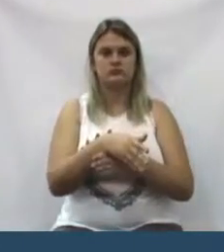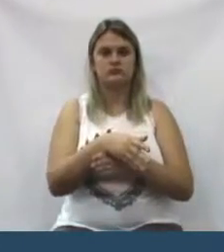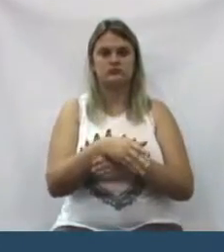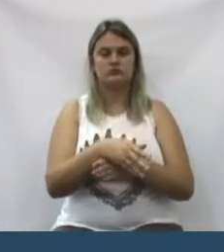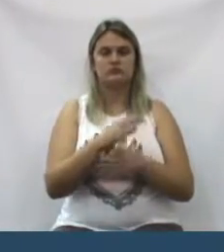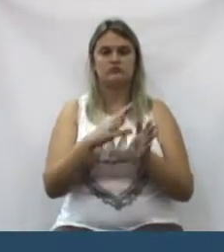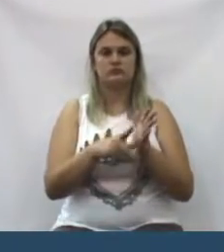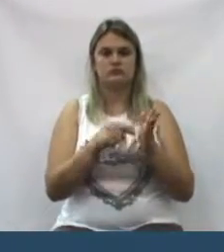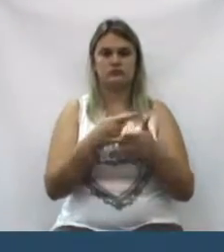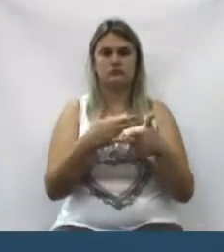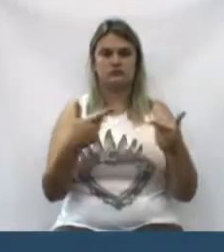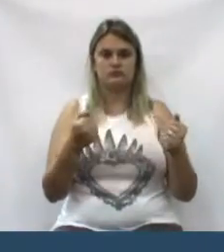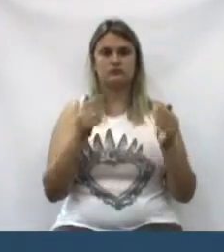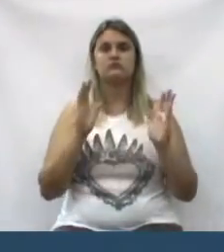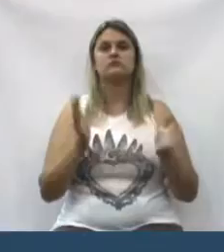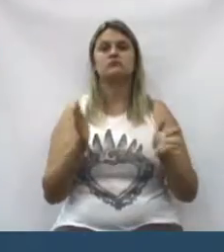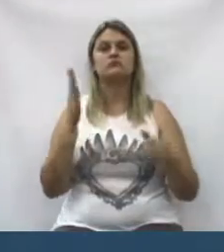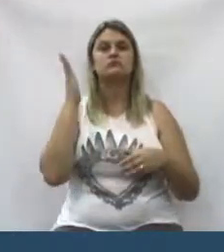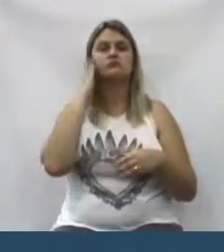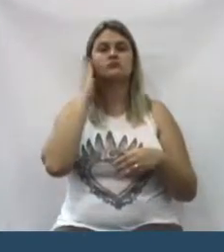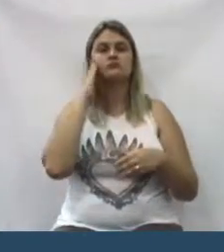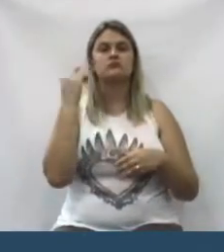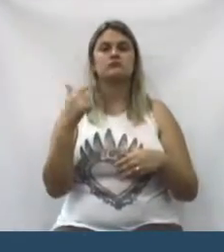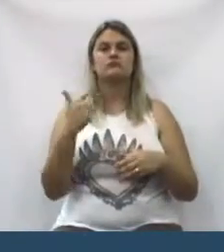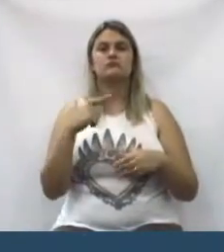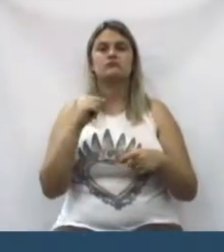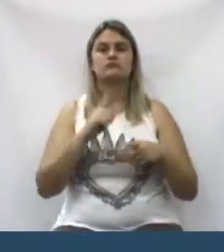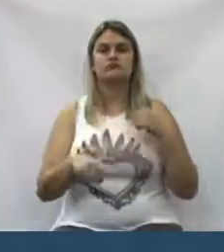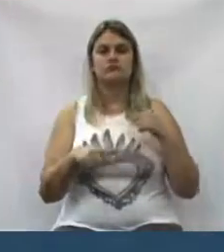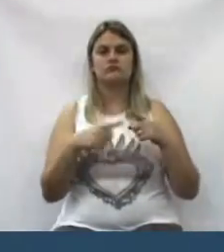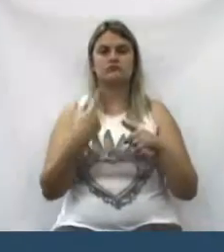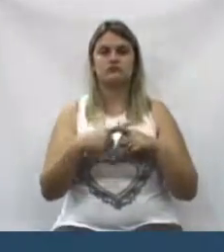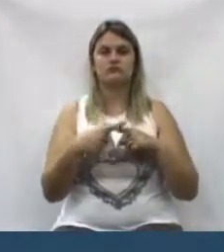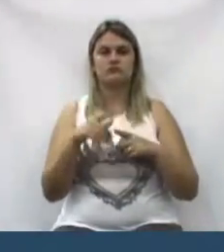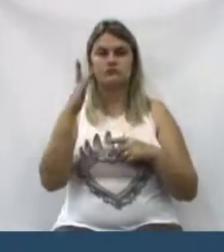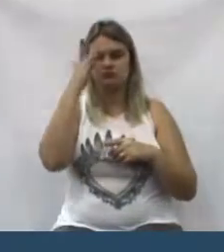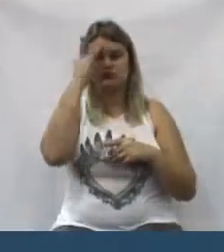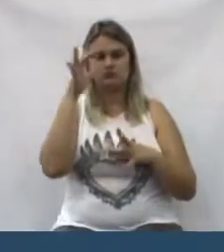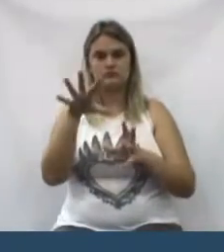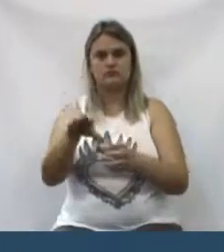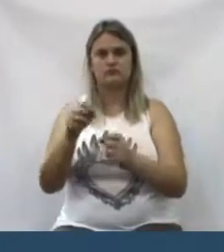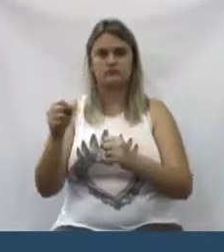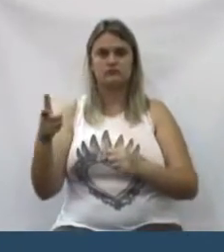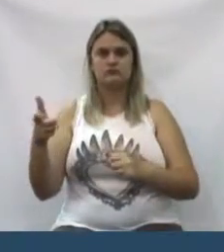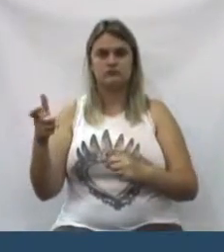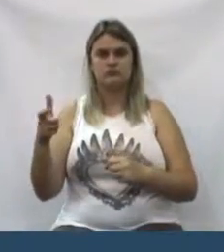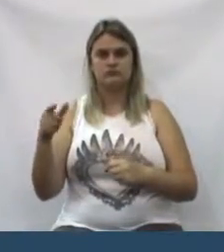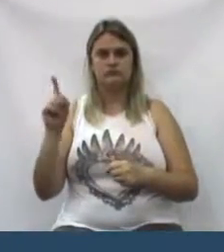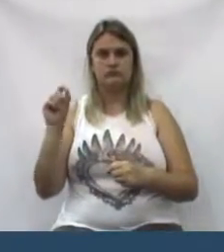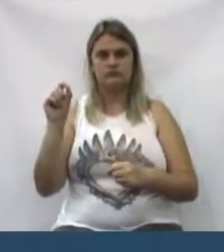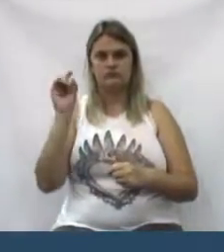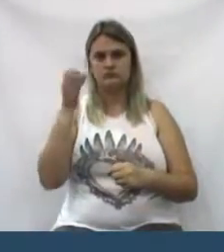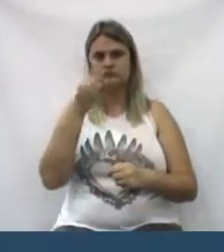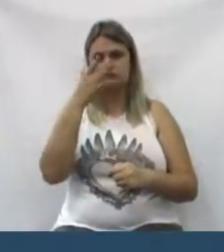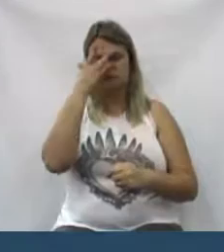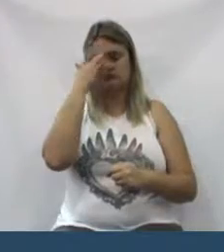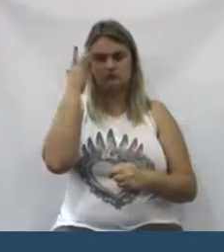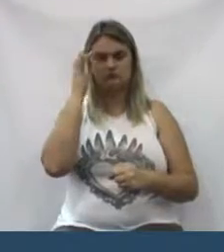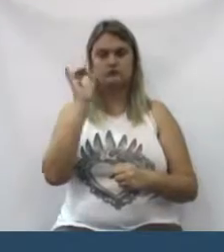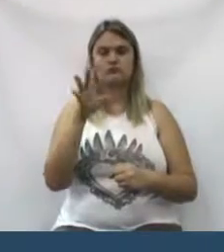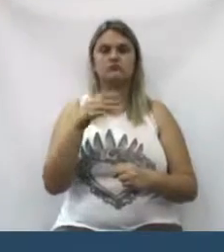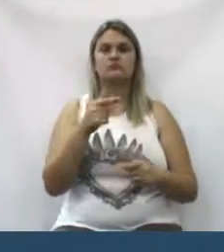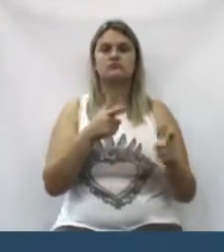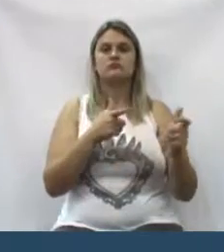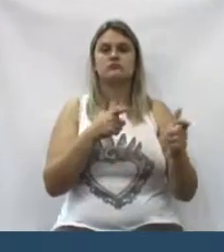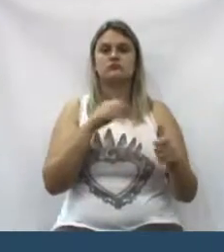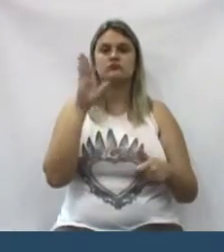para ir lá. E hoje, as coisas mudaram. Foi desarmada as pessoas de bem e só ficou com a